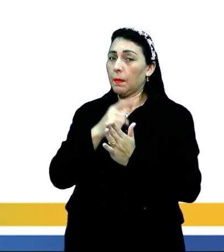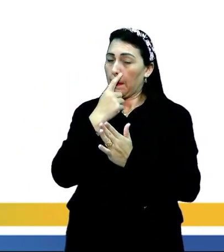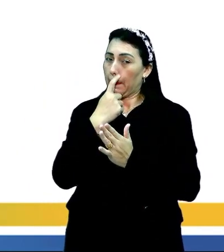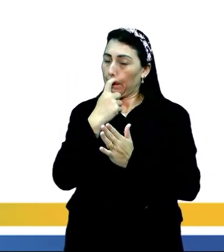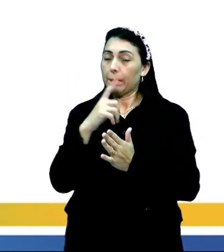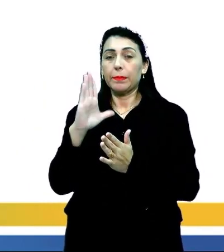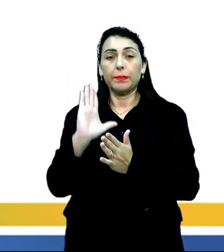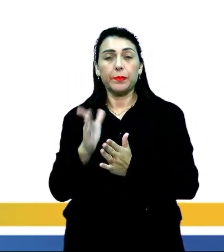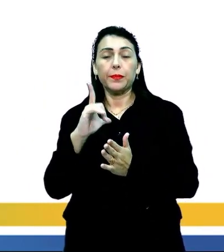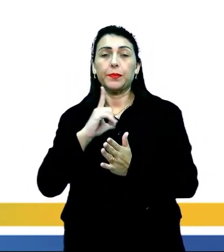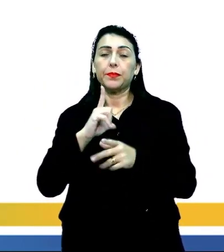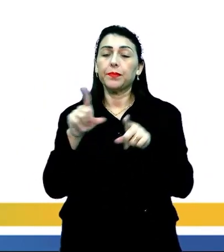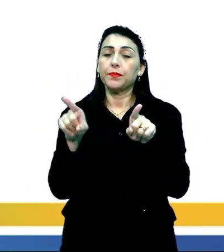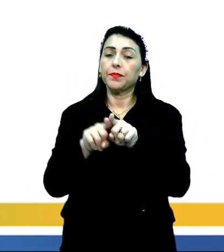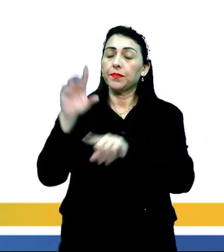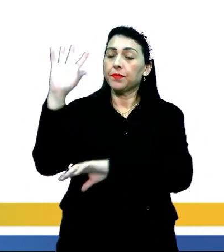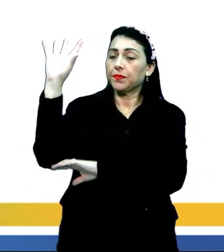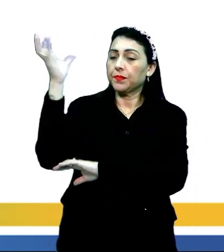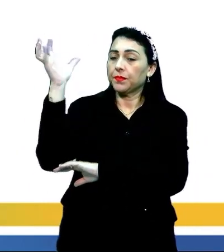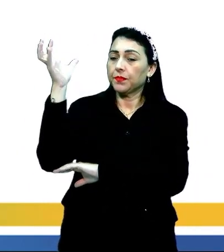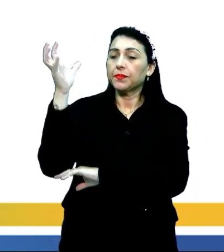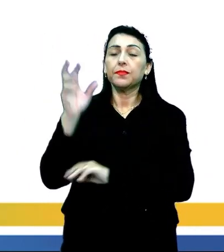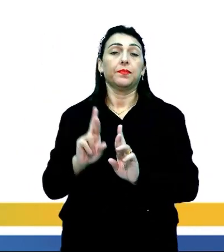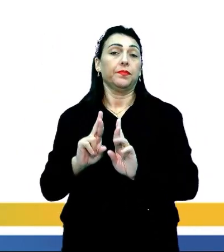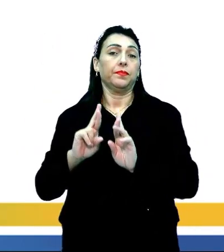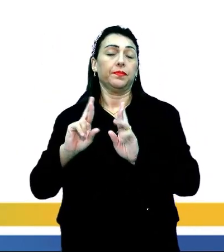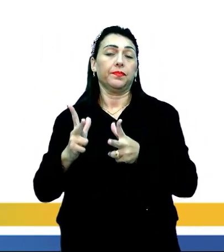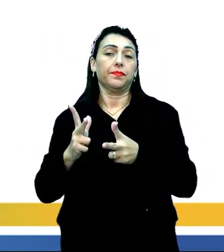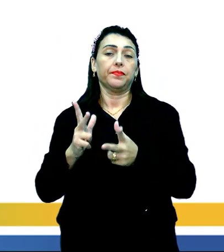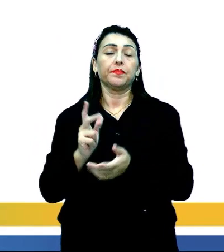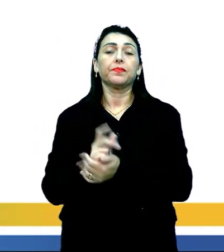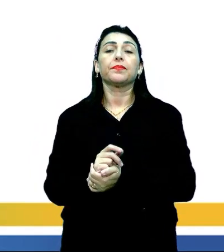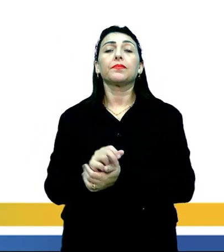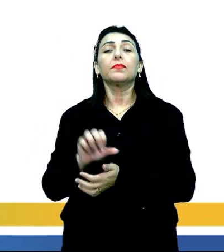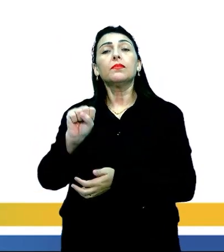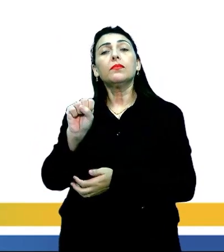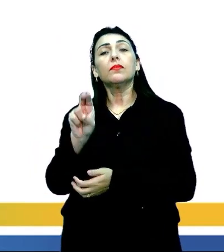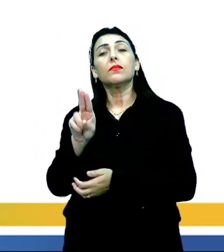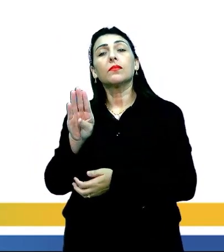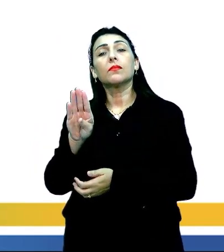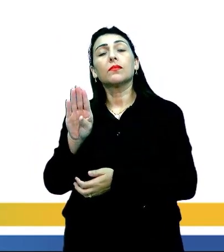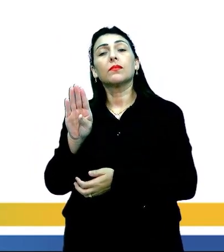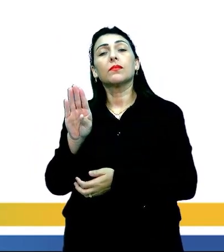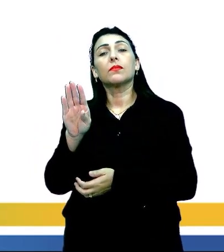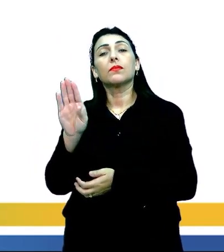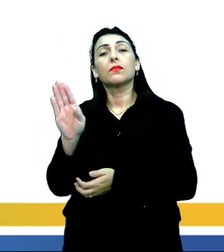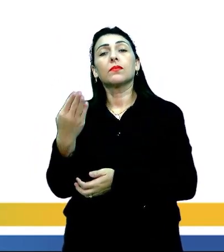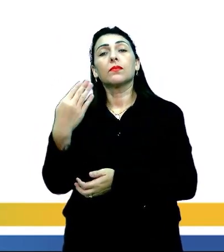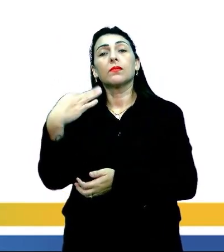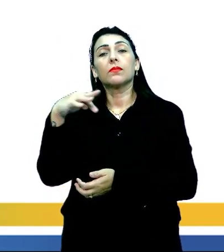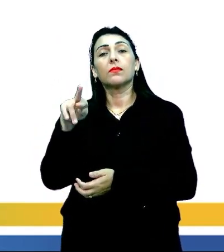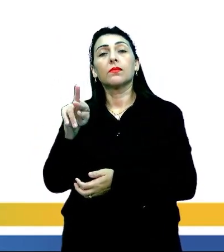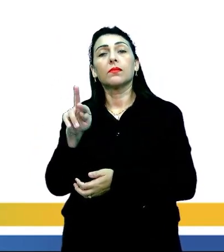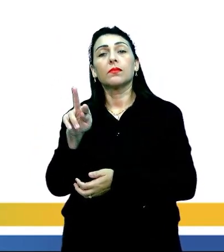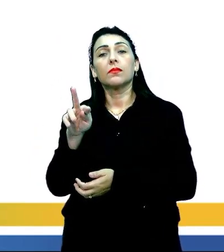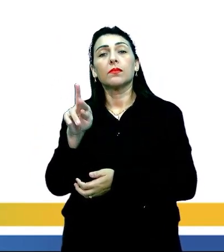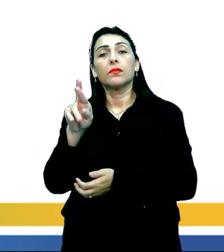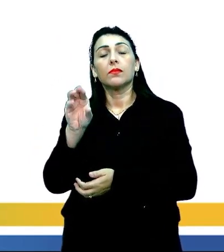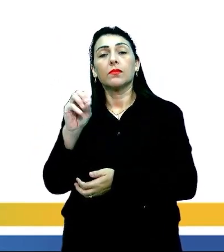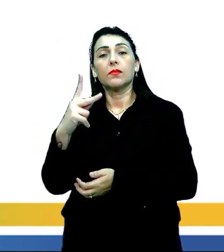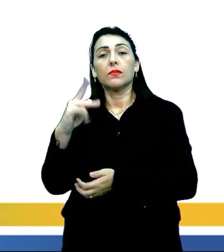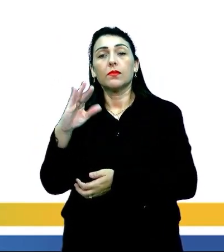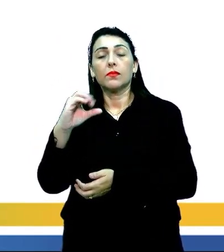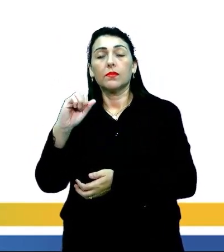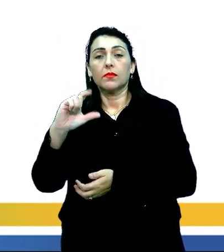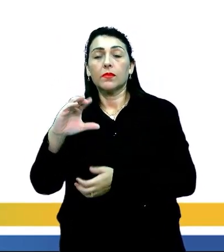Aqui a gente já tem também um clima bem diferente, que é o clima subtropical. Então, qual seria a característica do domínio das